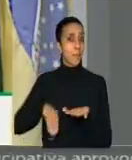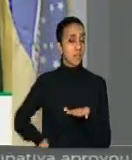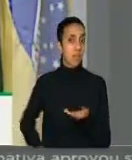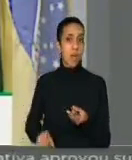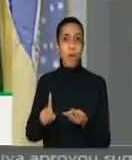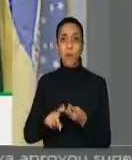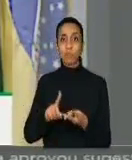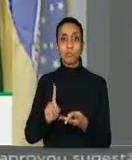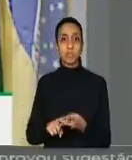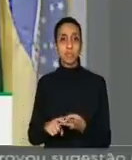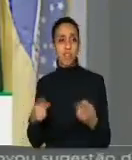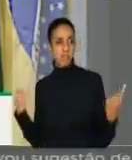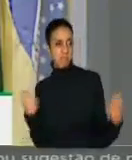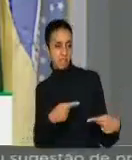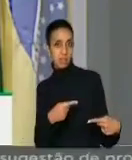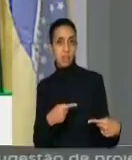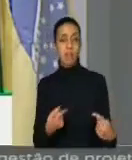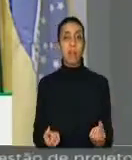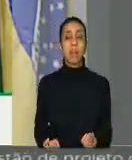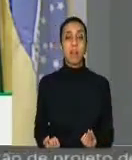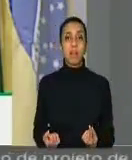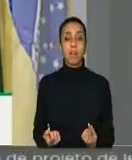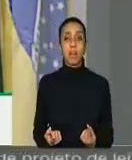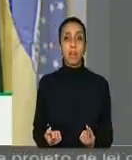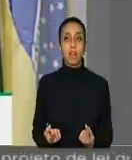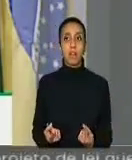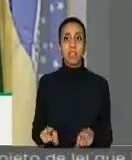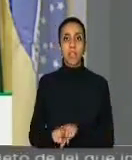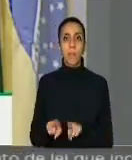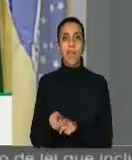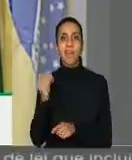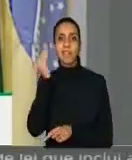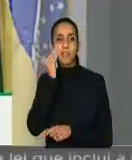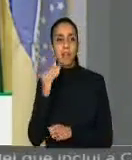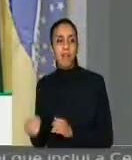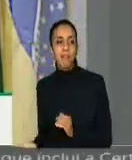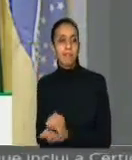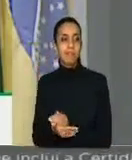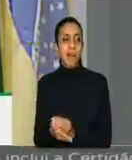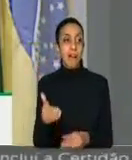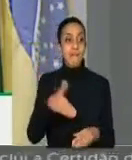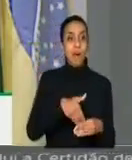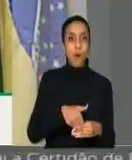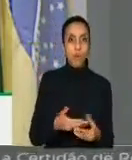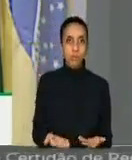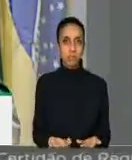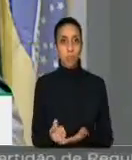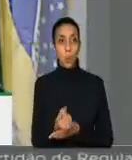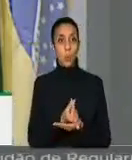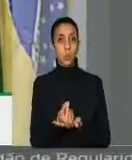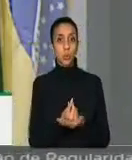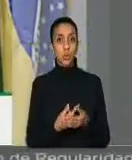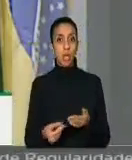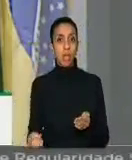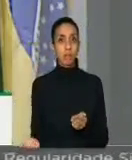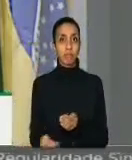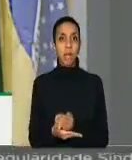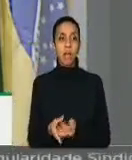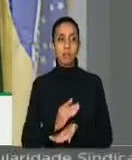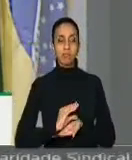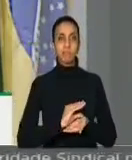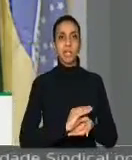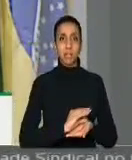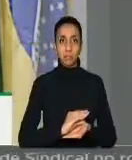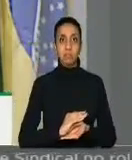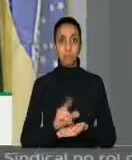pelo toma-lá-dá-cá, pela tentativa de comprar votos com emendas e vantagens e até com dinheiro, como está presente na delação